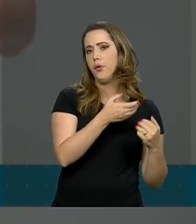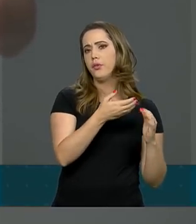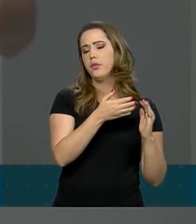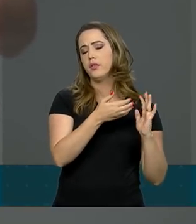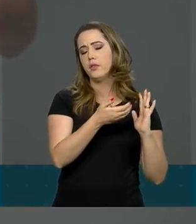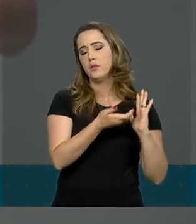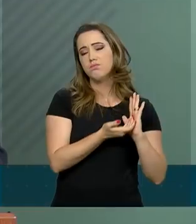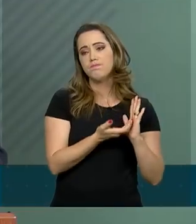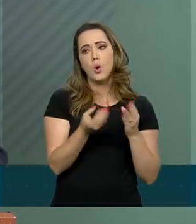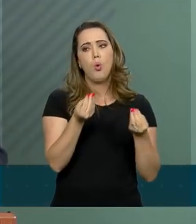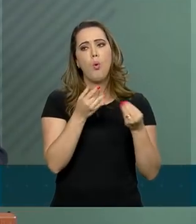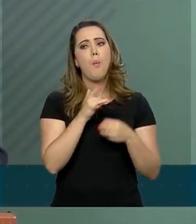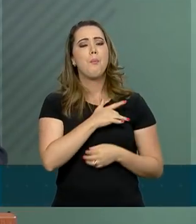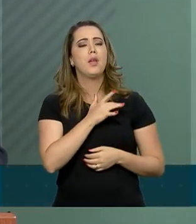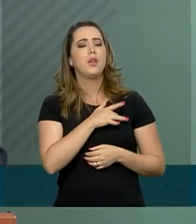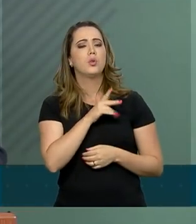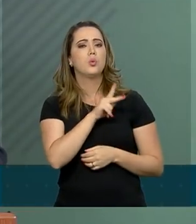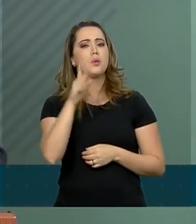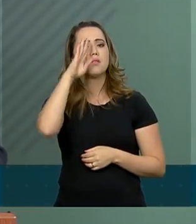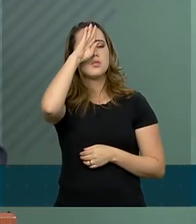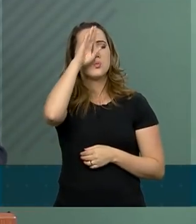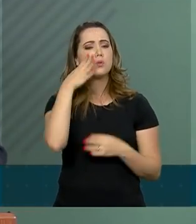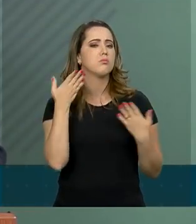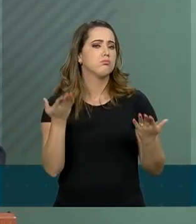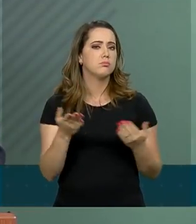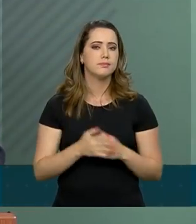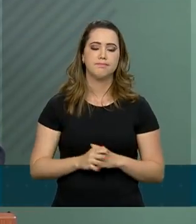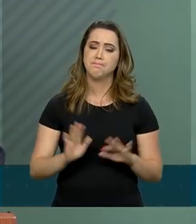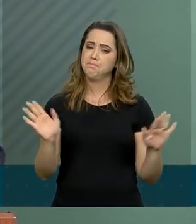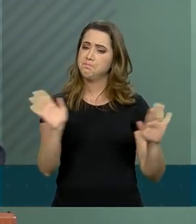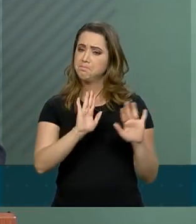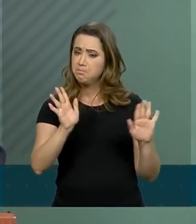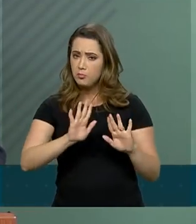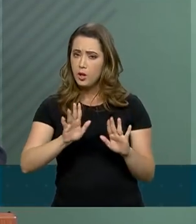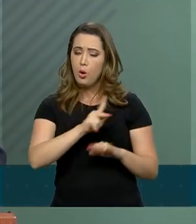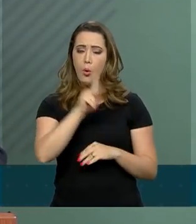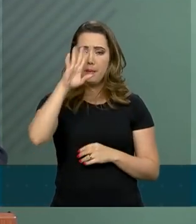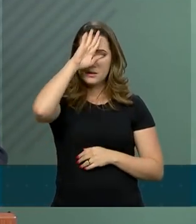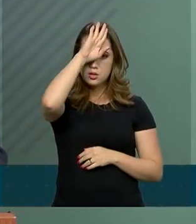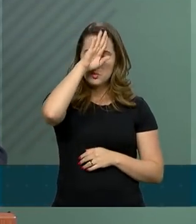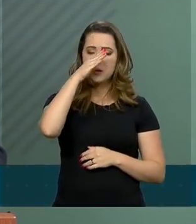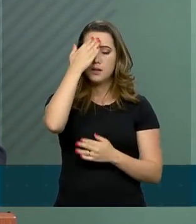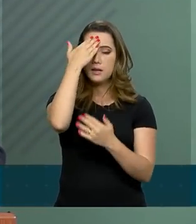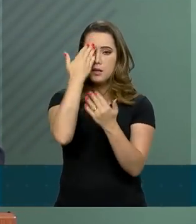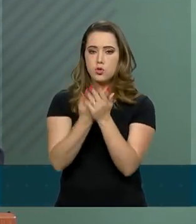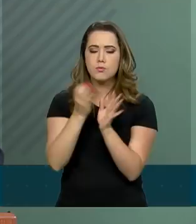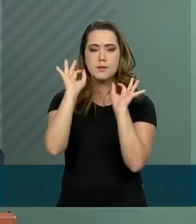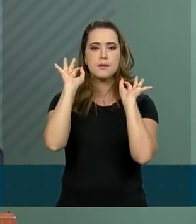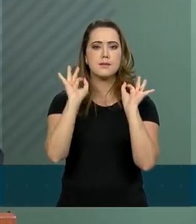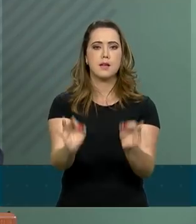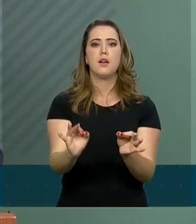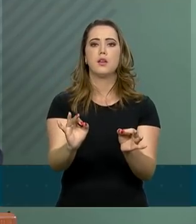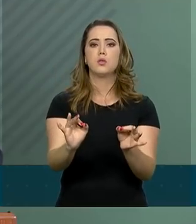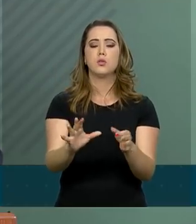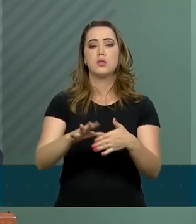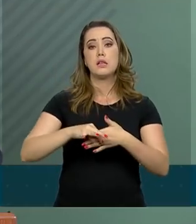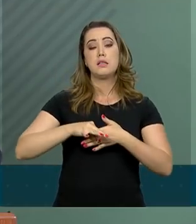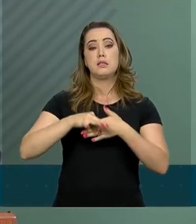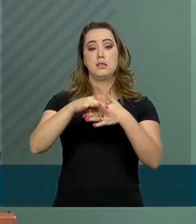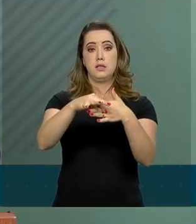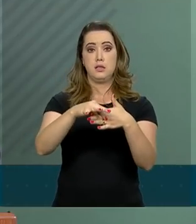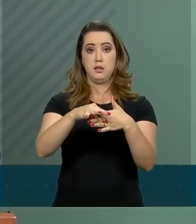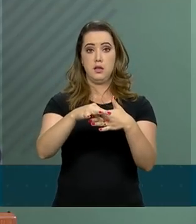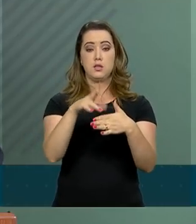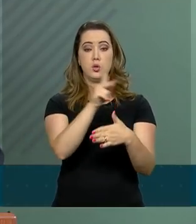receio? O presidente confia plenamente na conduta, na condução, melhor dizendo, do presidente Davi Alcolumbre,